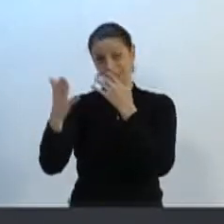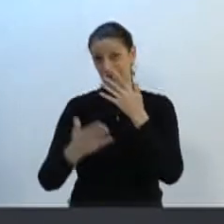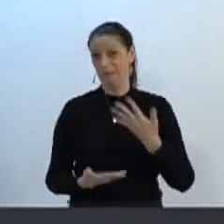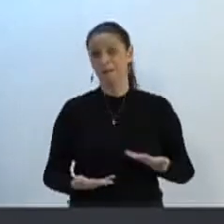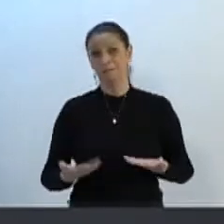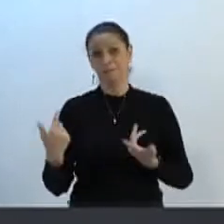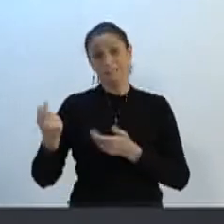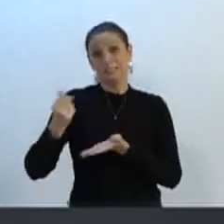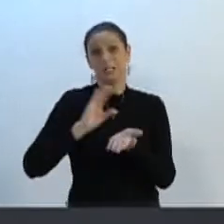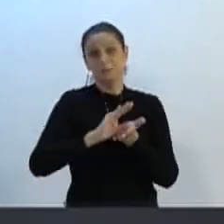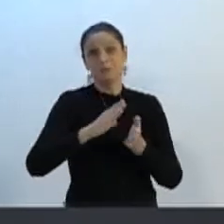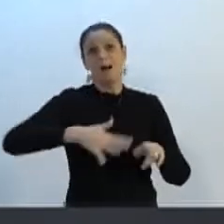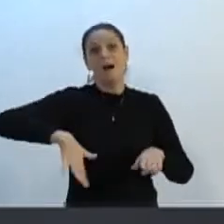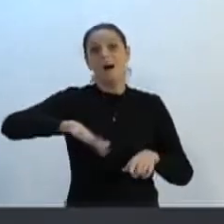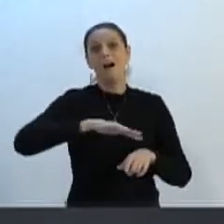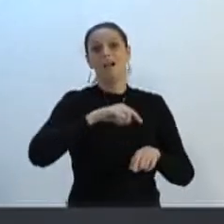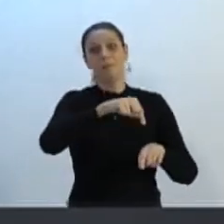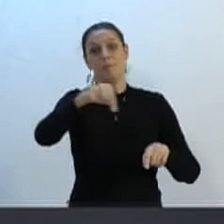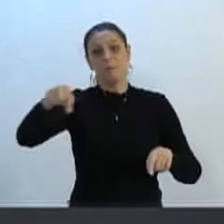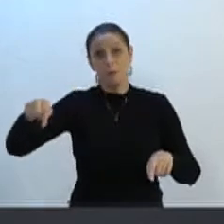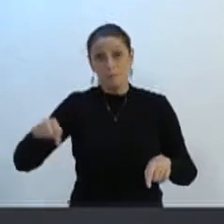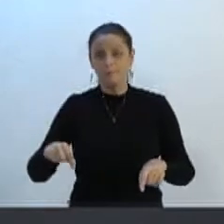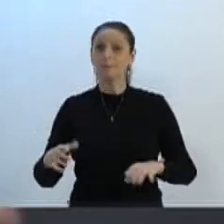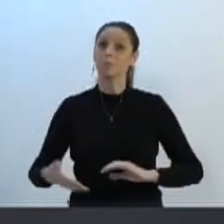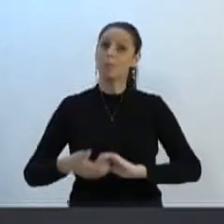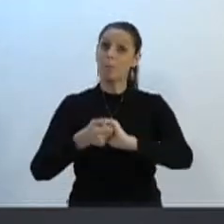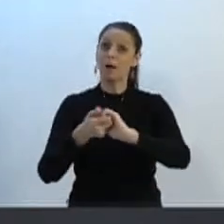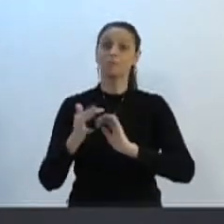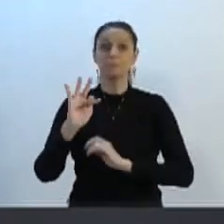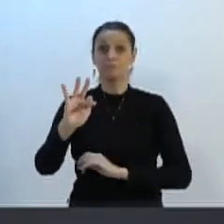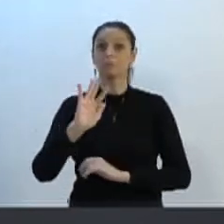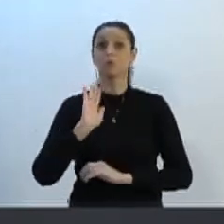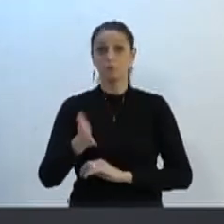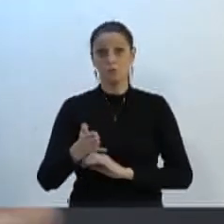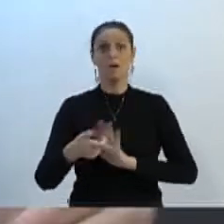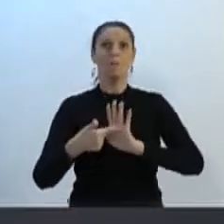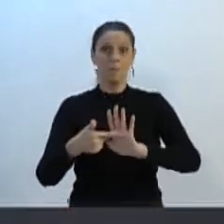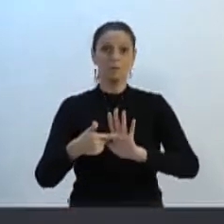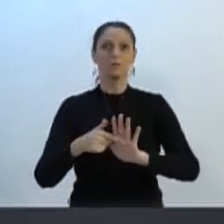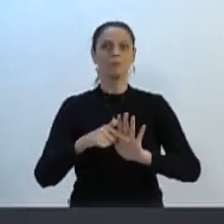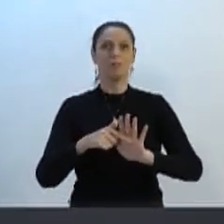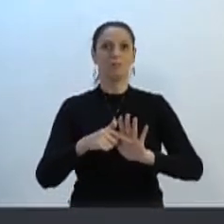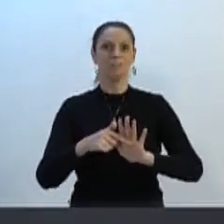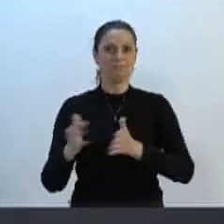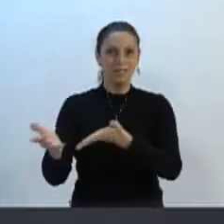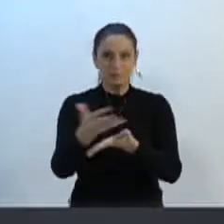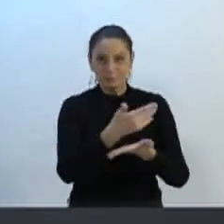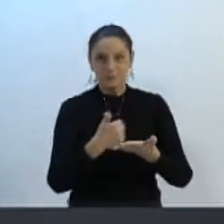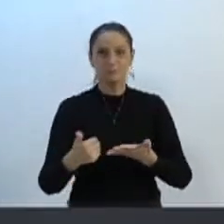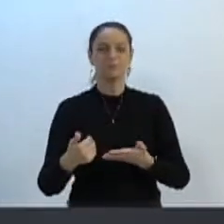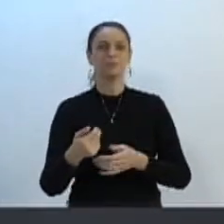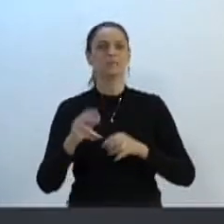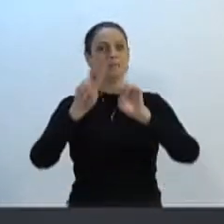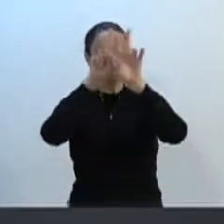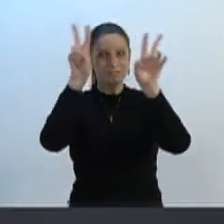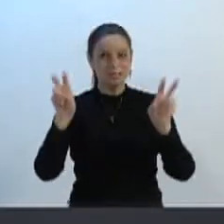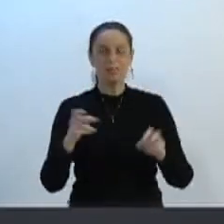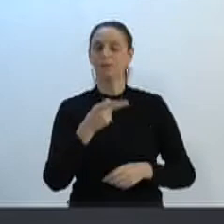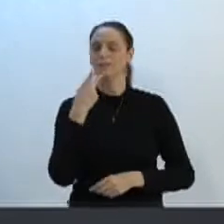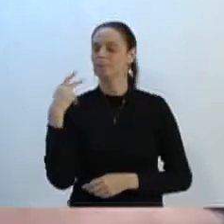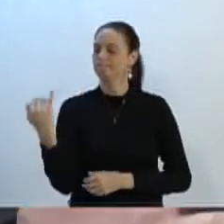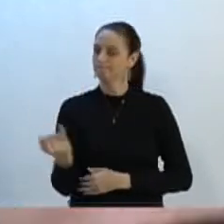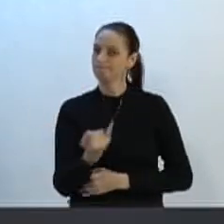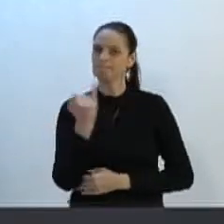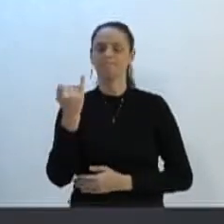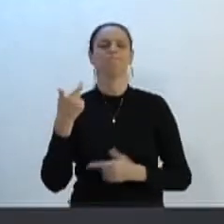do nosso município. Com relação ao Pacto Federativo, números que a V. Exª tem trazido, falas a respeito desse tema também, acho que é importantíssimo,